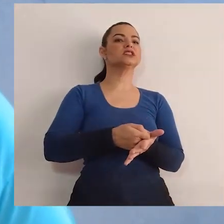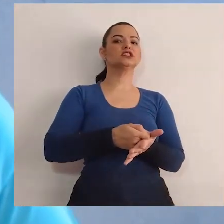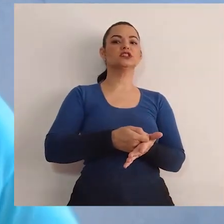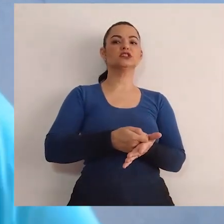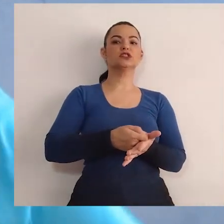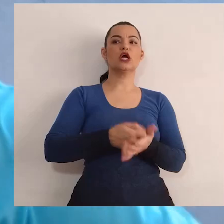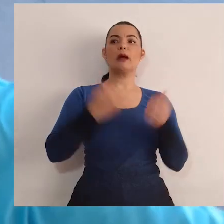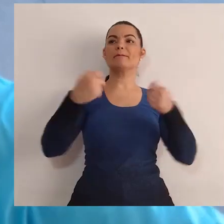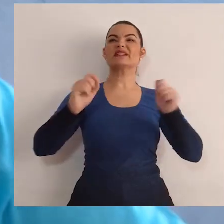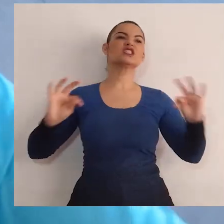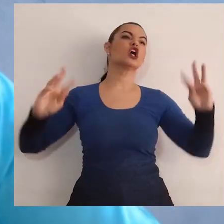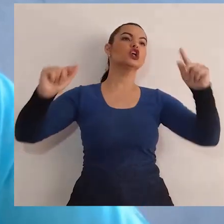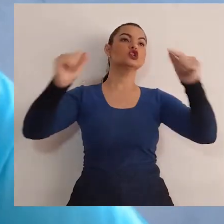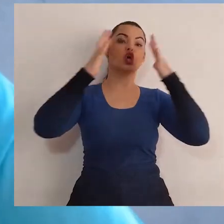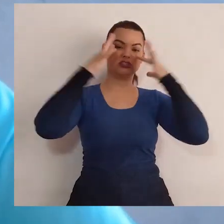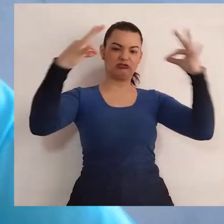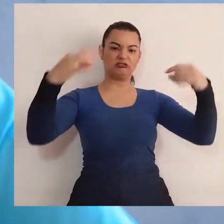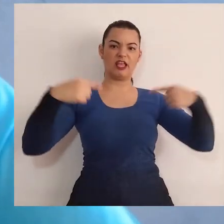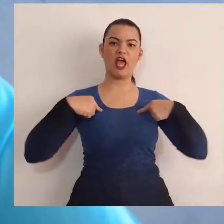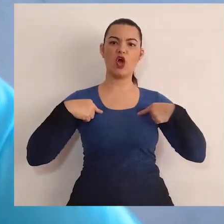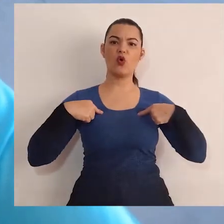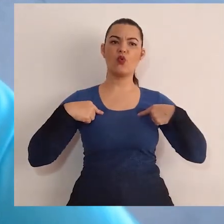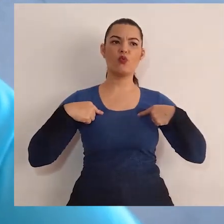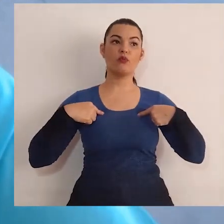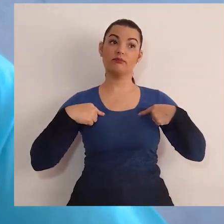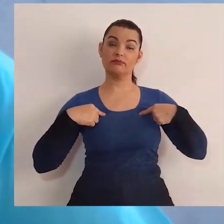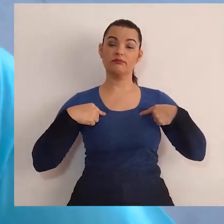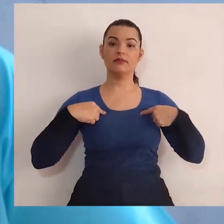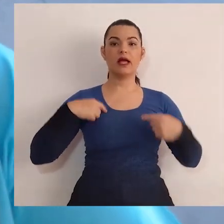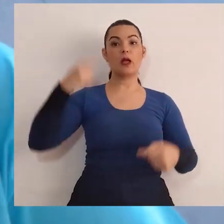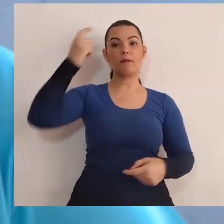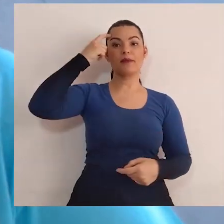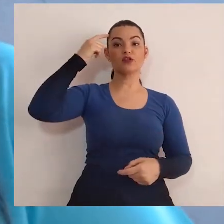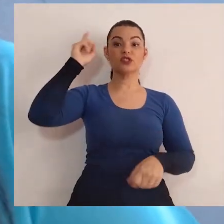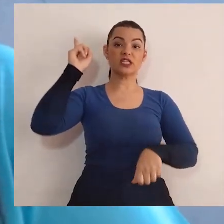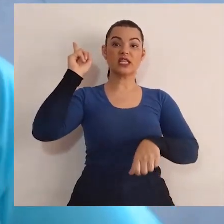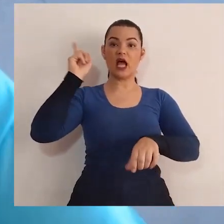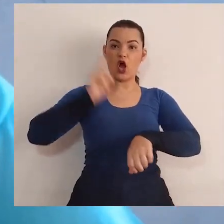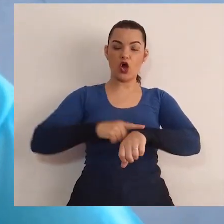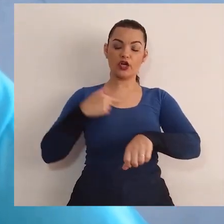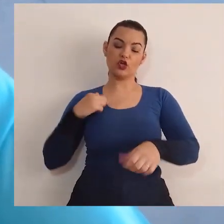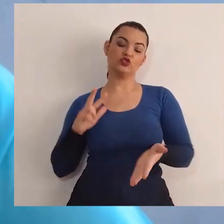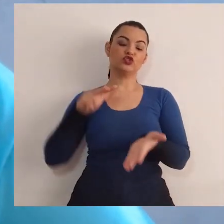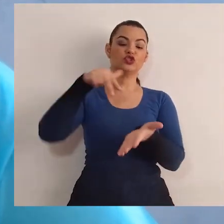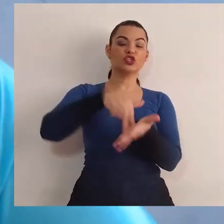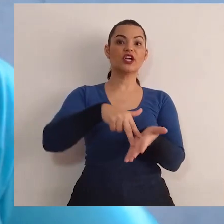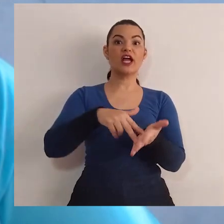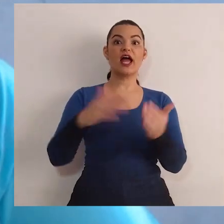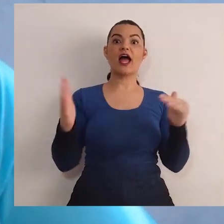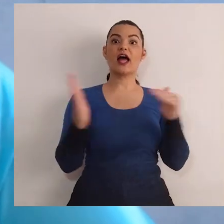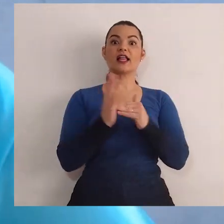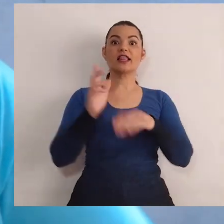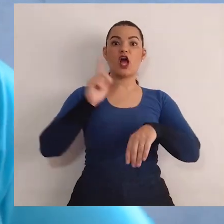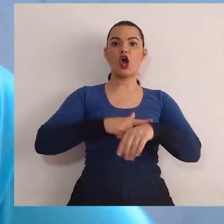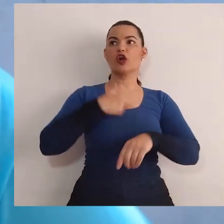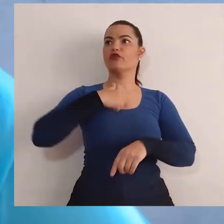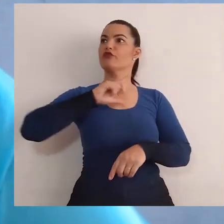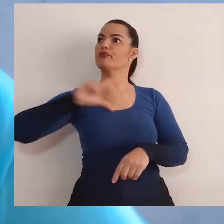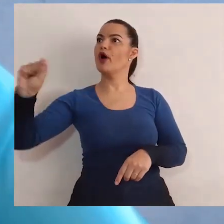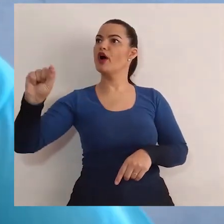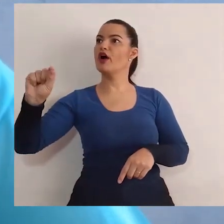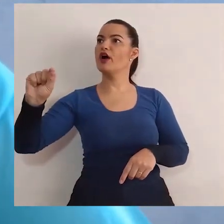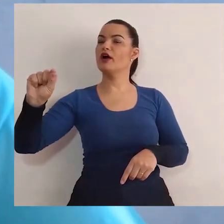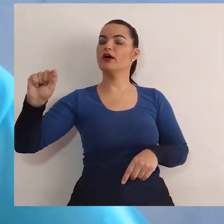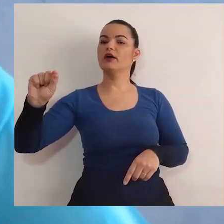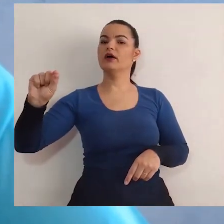poder de decisão aqui, eu preciso ser ouvido na escola. E aí eu quero que desde a hora que eu chego na escola até a hora que